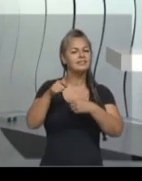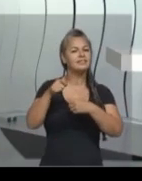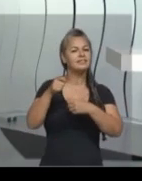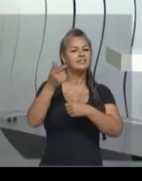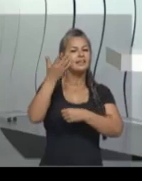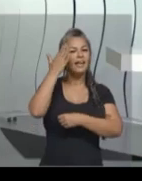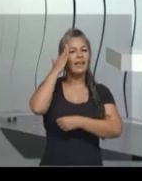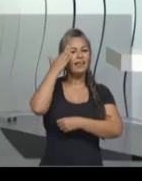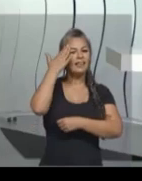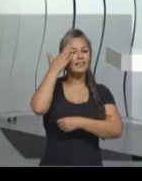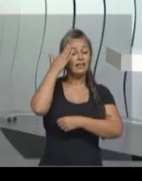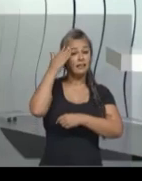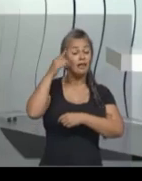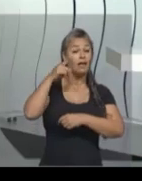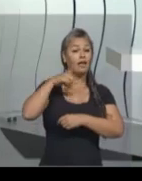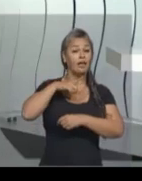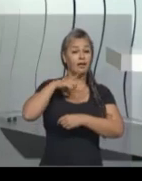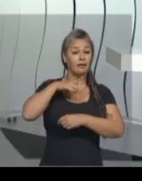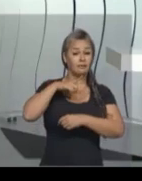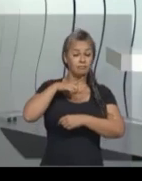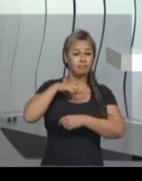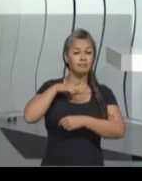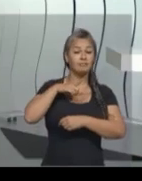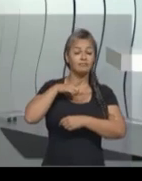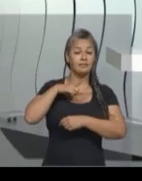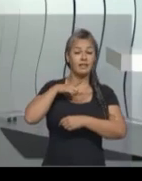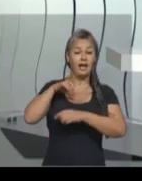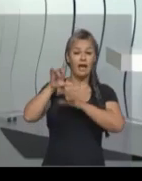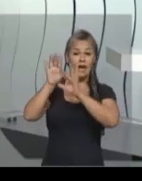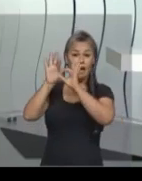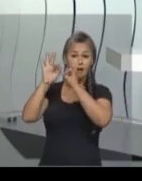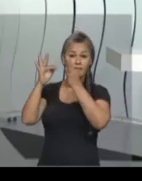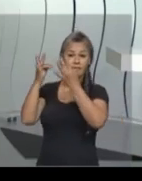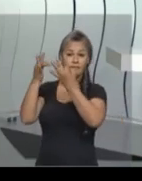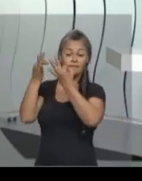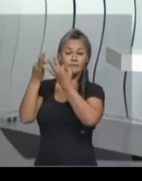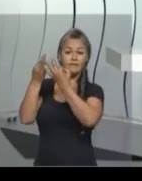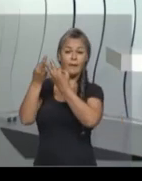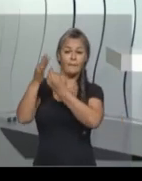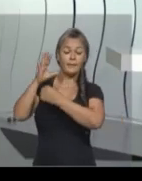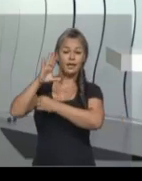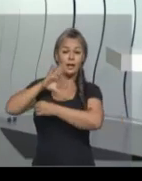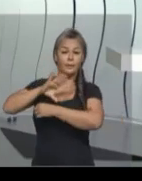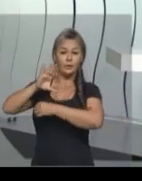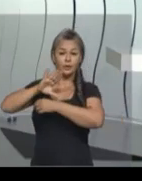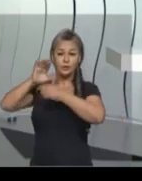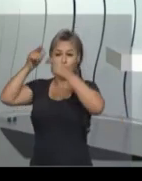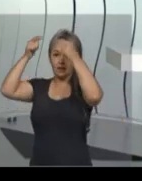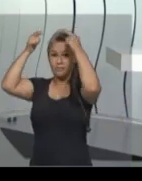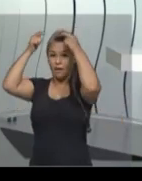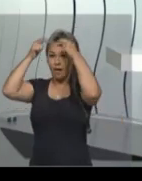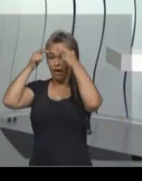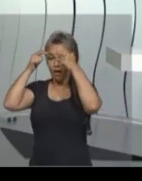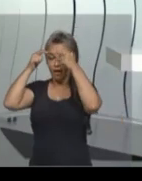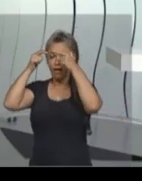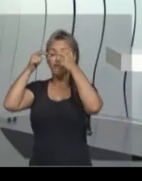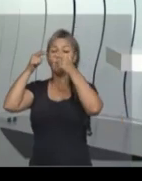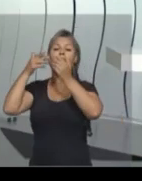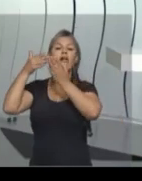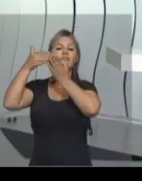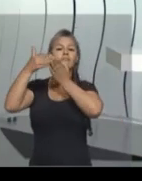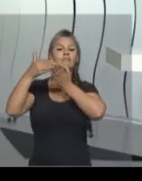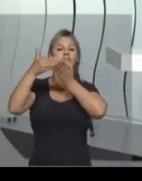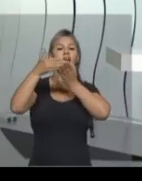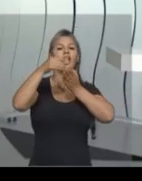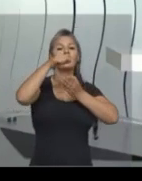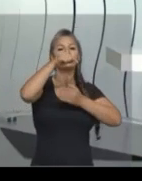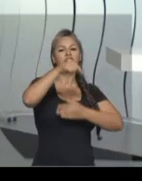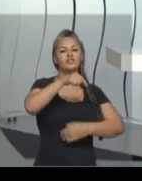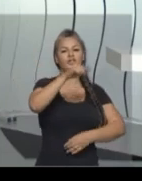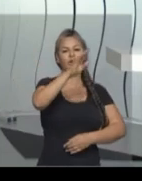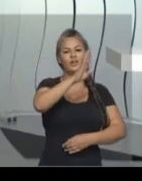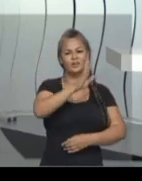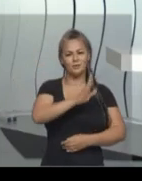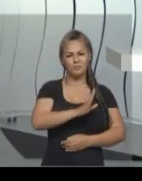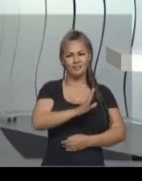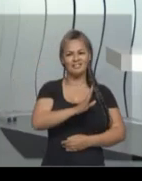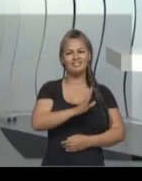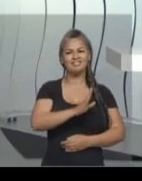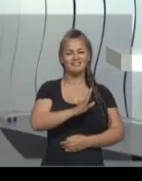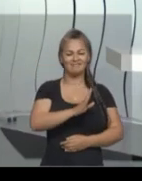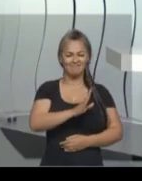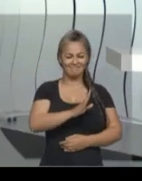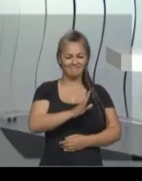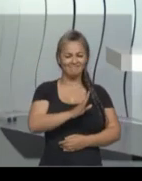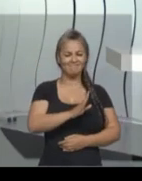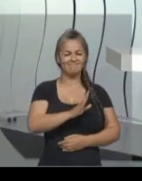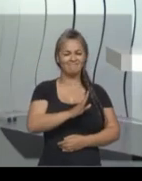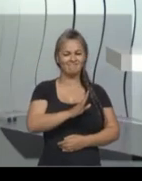transferência da família real portuguesa para o Brasil em 1807. Por que a família real portuguesa